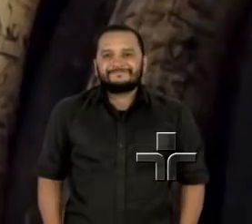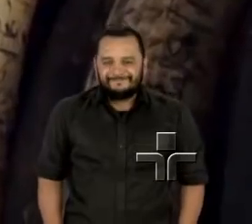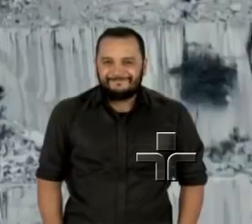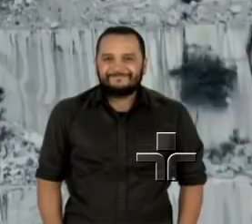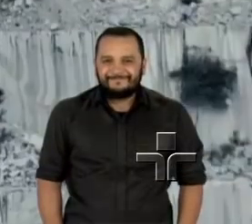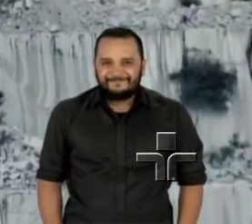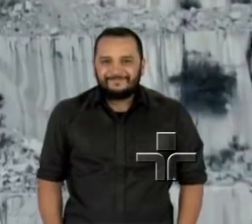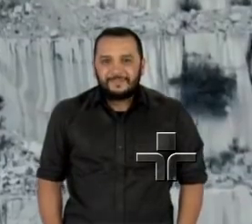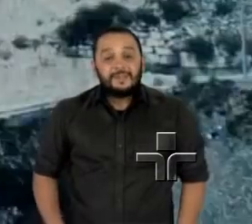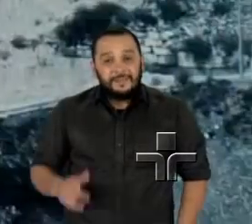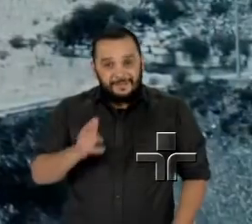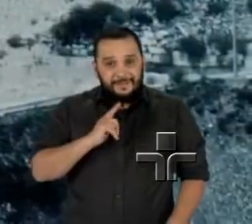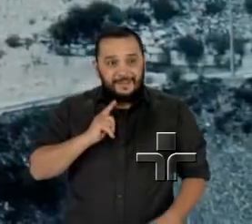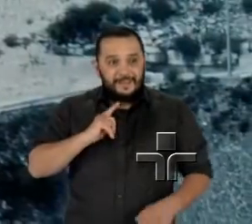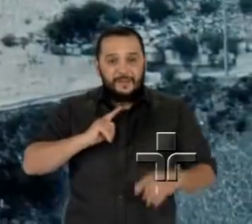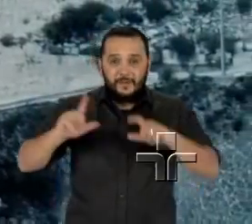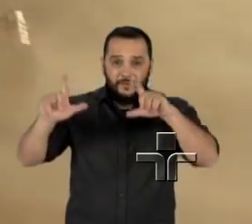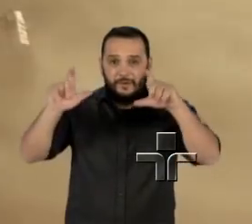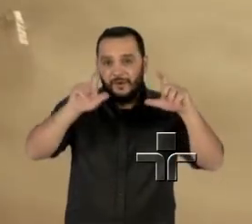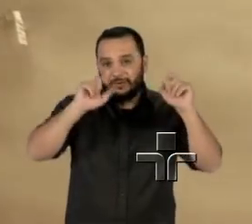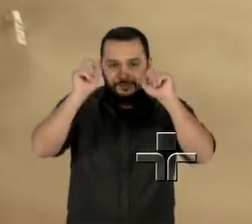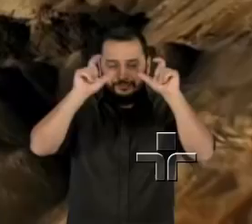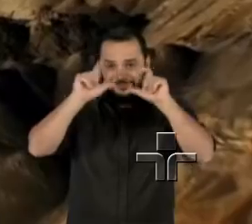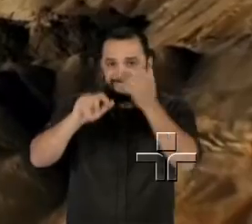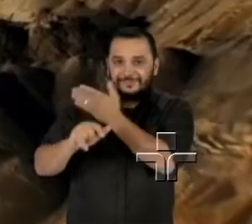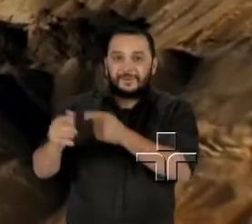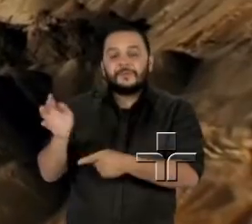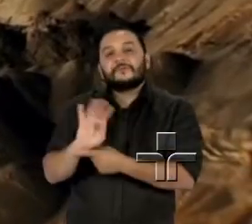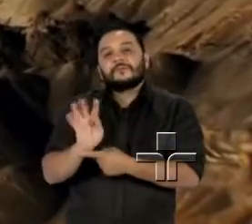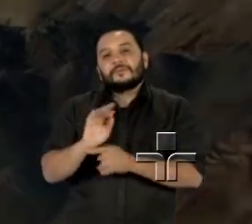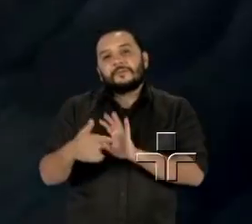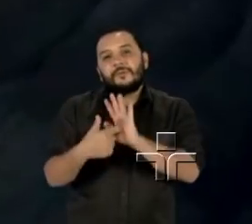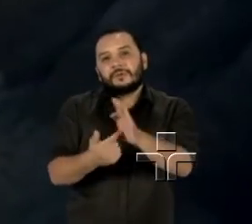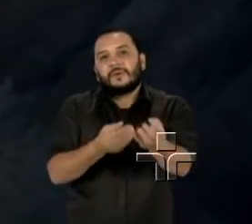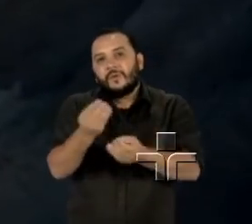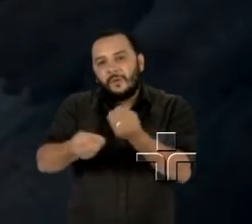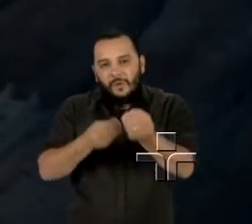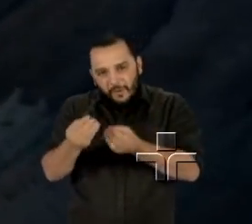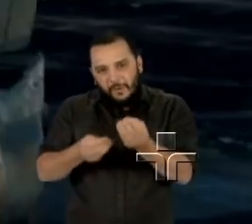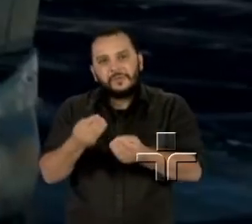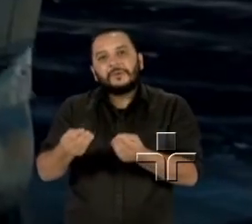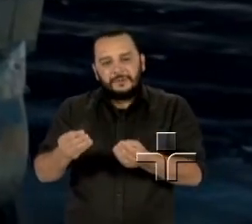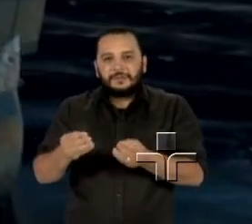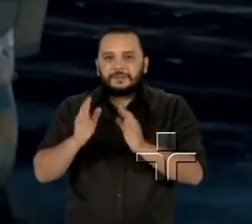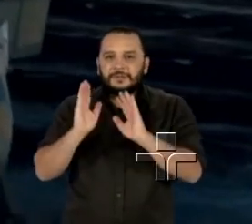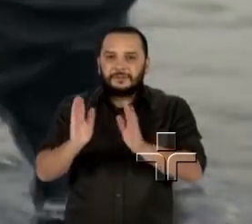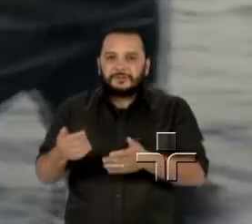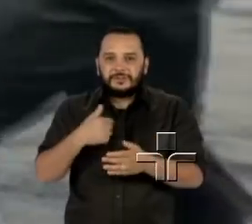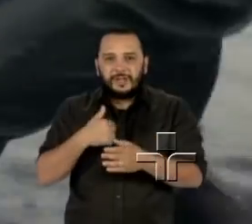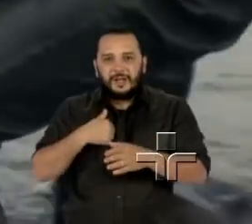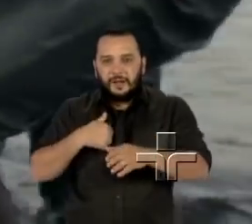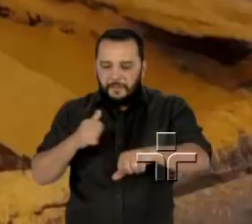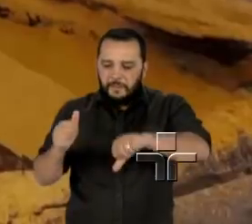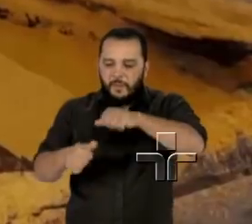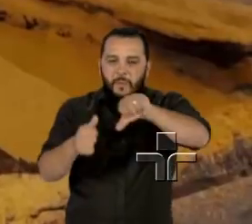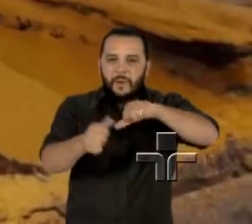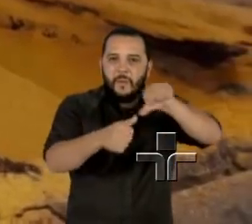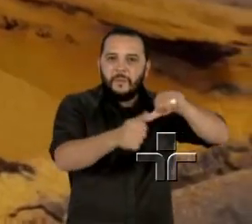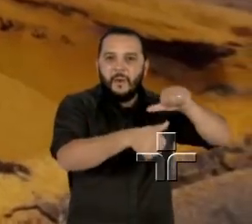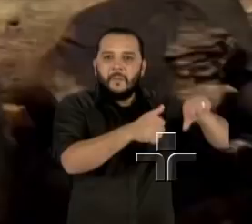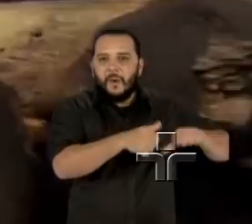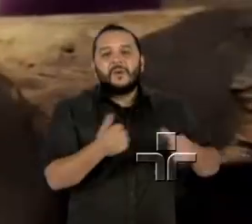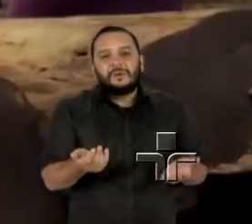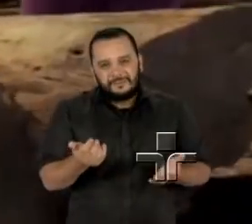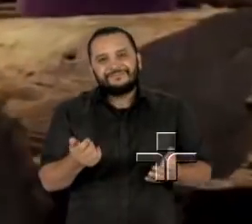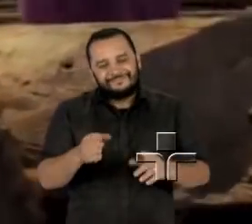Com uma fotografia impressionante, o filme mostra diferentes estruturas e atividades artificiais que estão substituindo